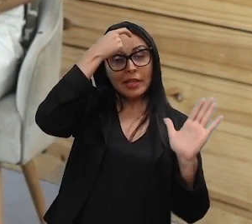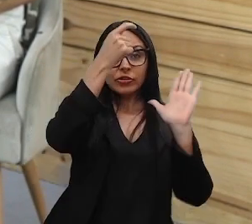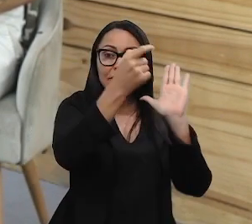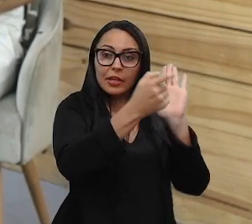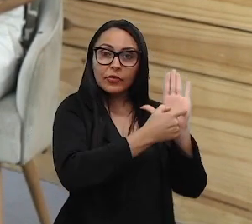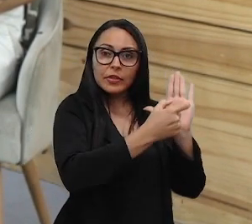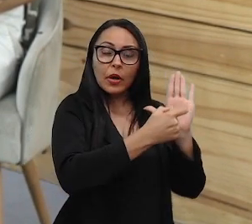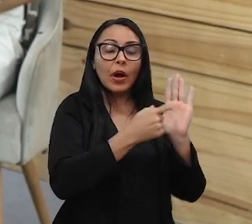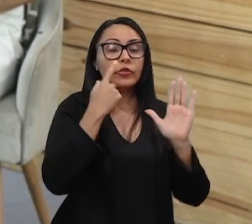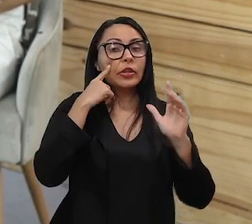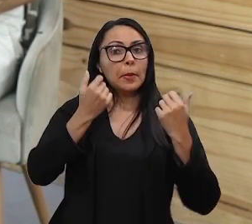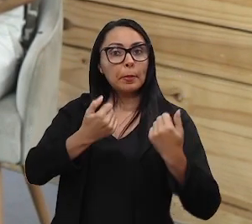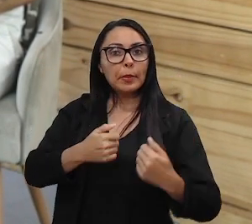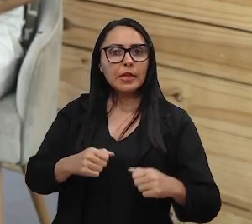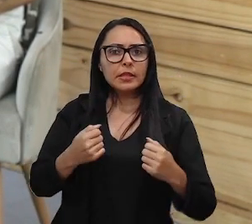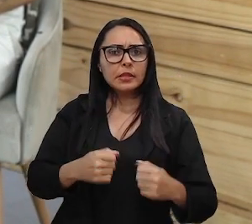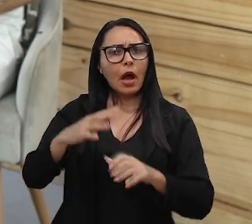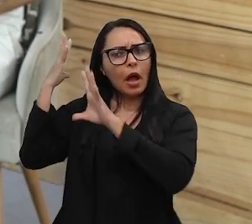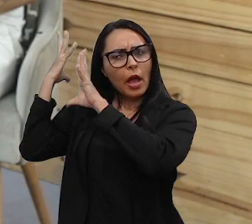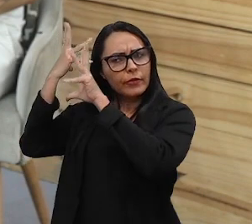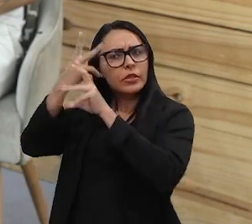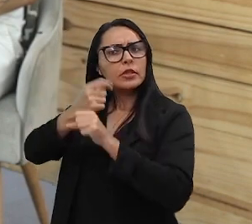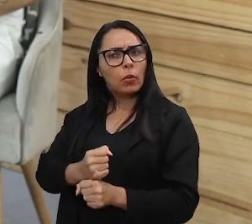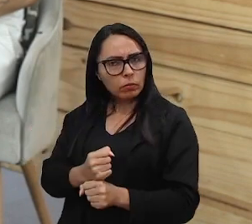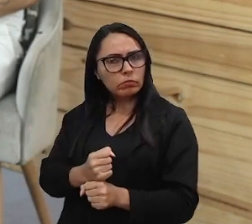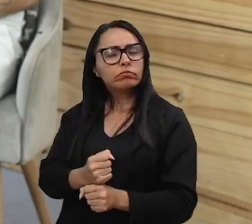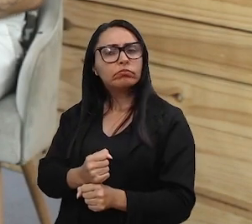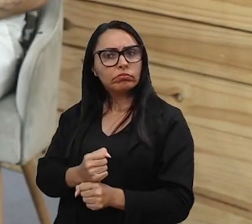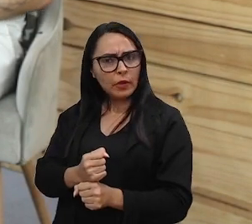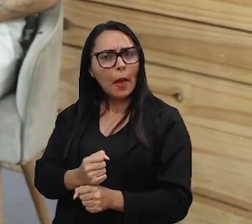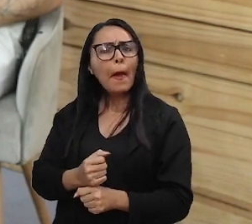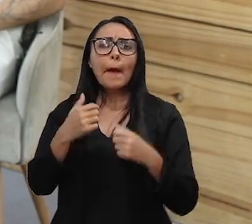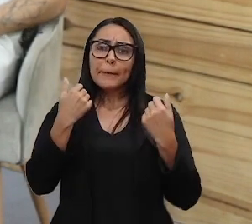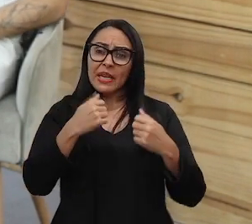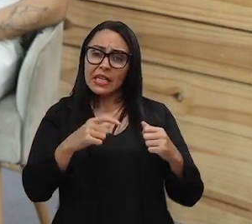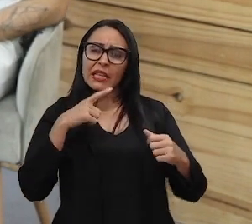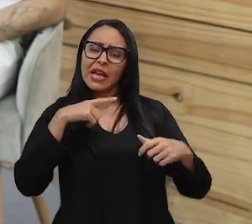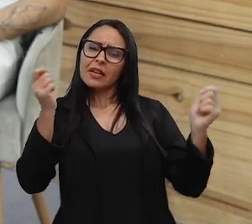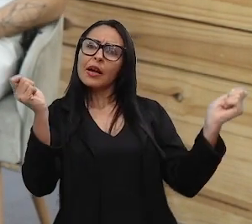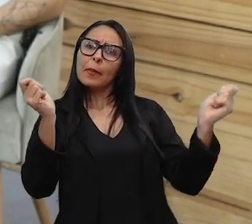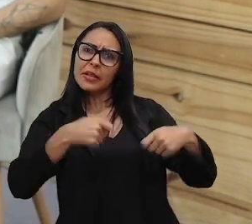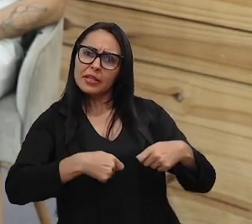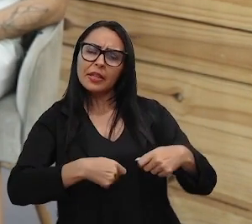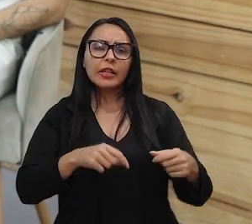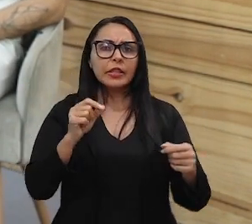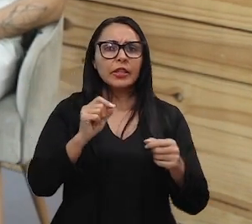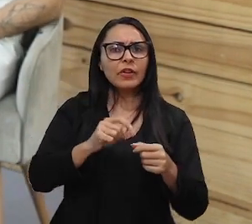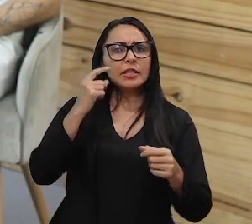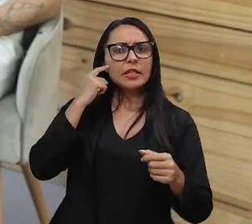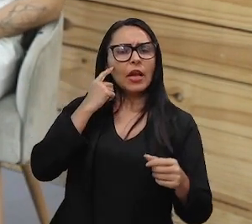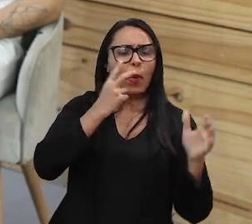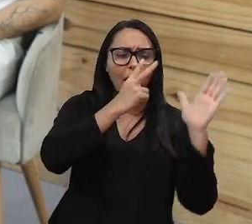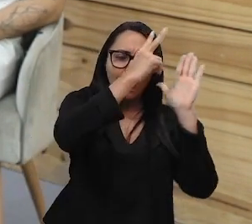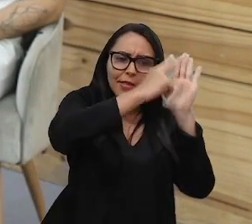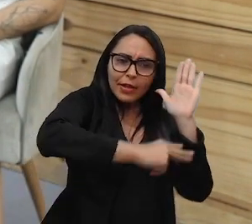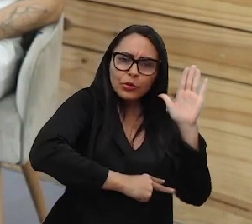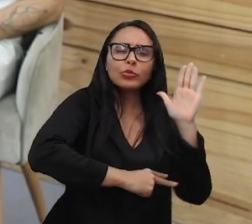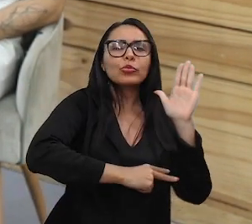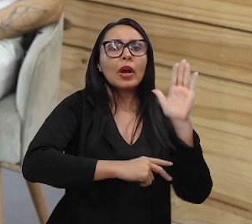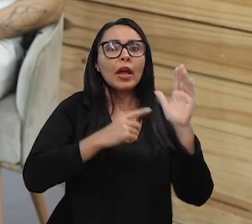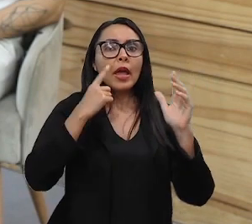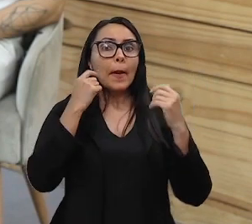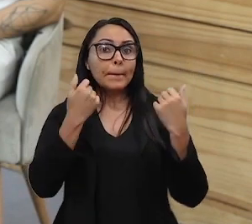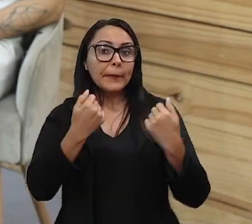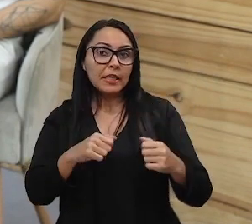precisa de revisão. Então, a gente ainda precisa ter a capacidade de fazer essa leitura. E aí, a gente precisa